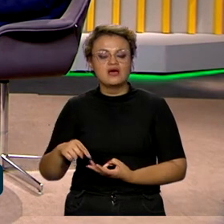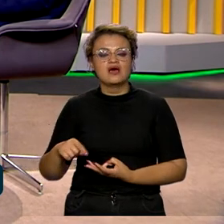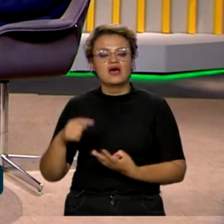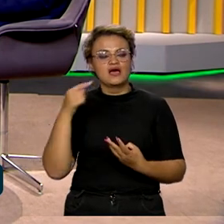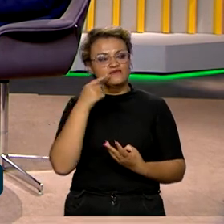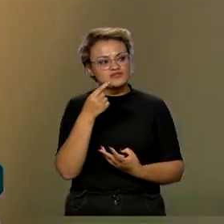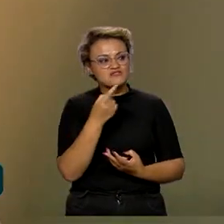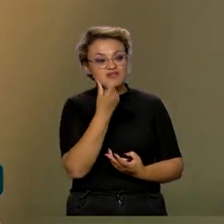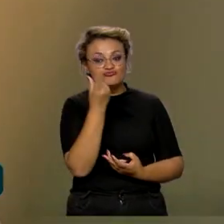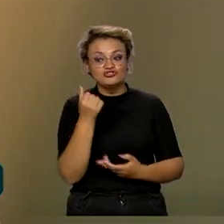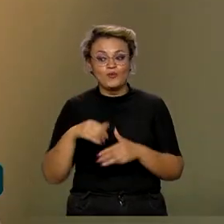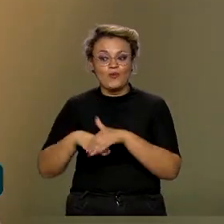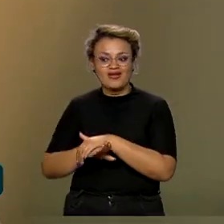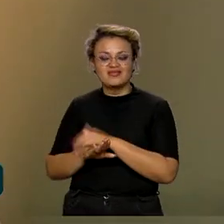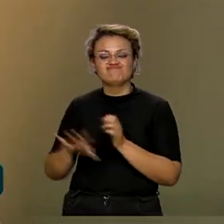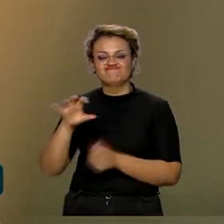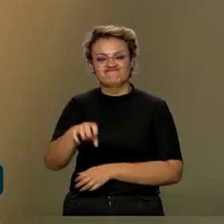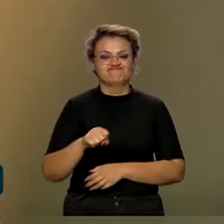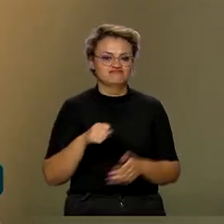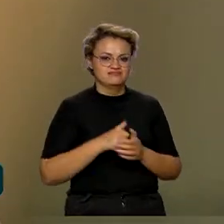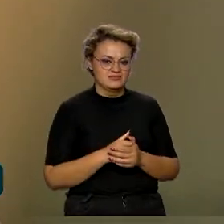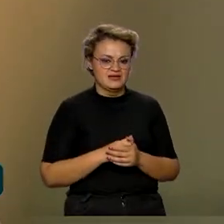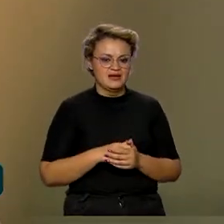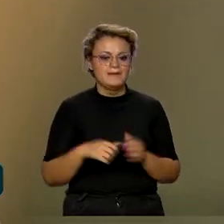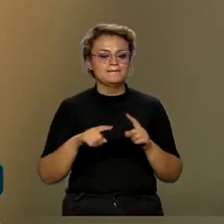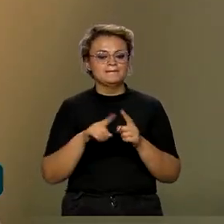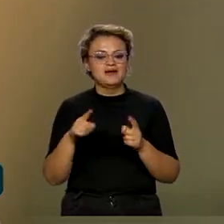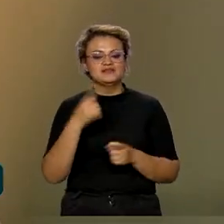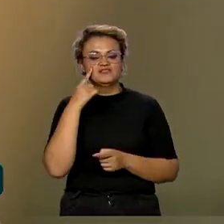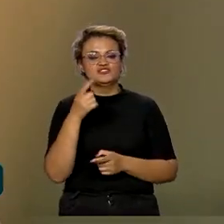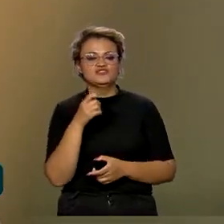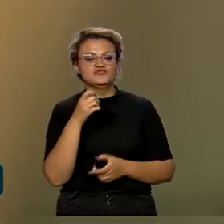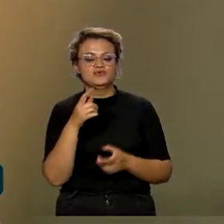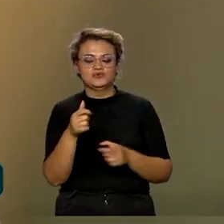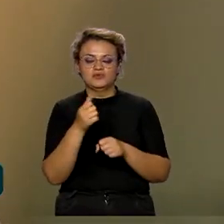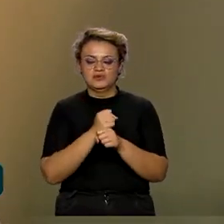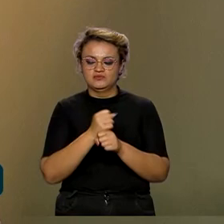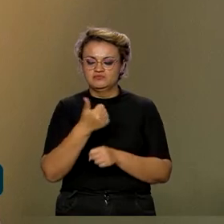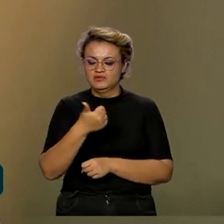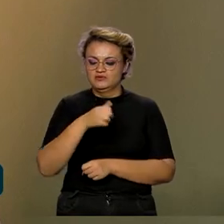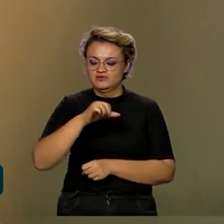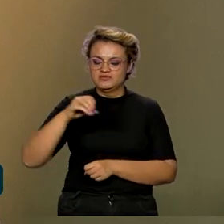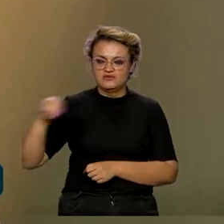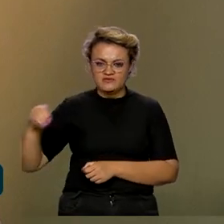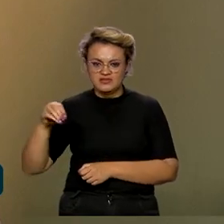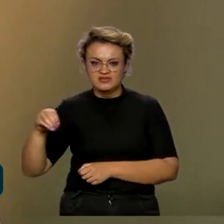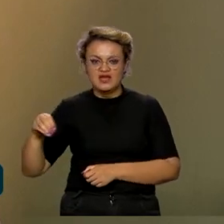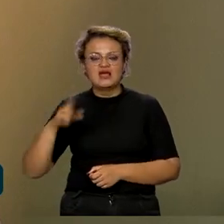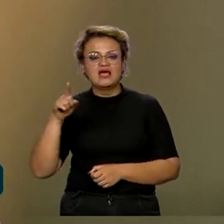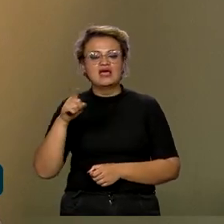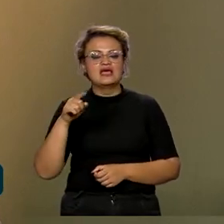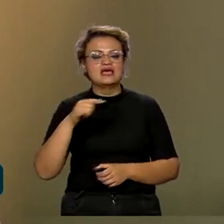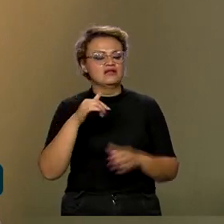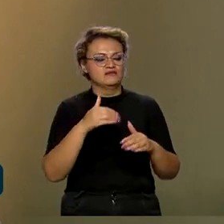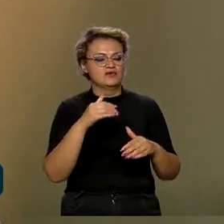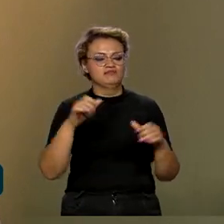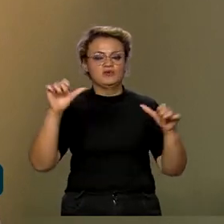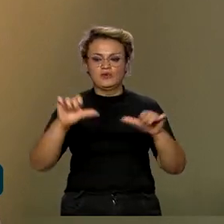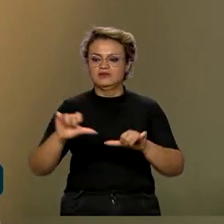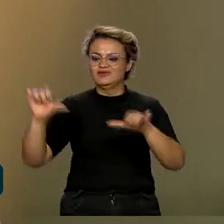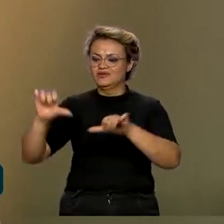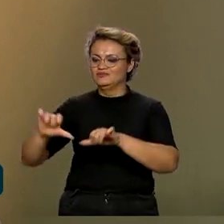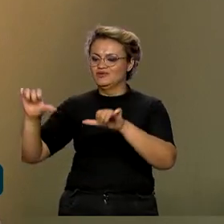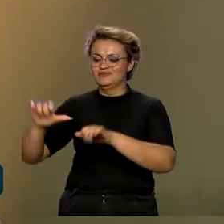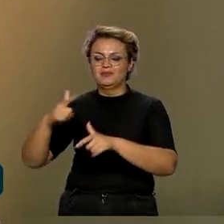recorrendo ao Fundo Monetário Internacional. Só que o que nós vimos nos anos 90 é que o volume dessas crises foi crescendo. E o